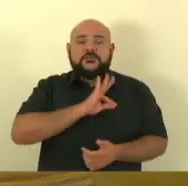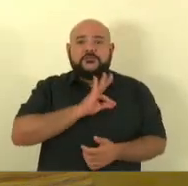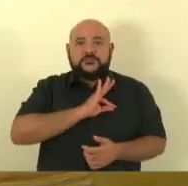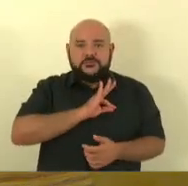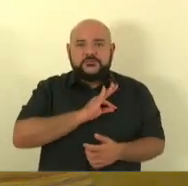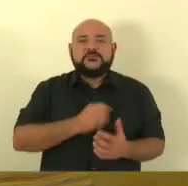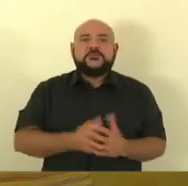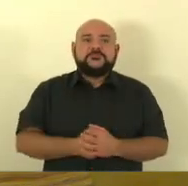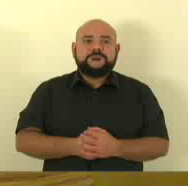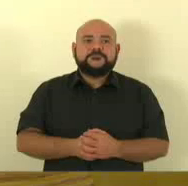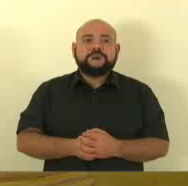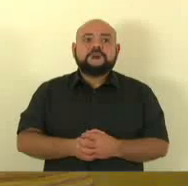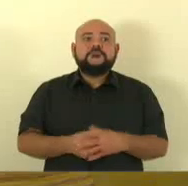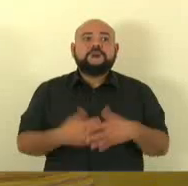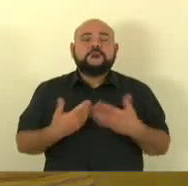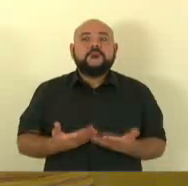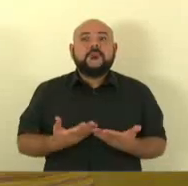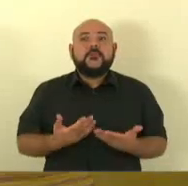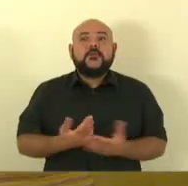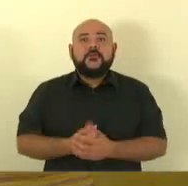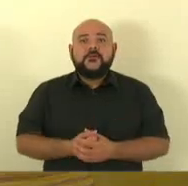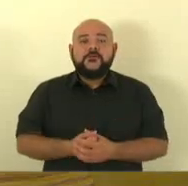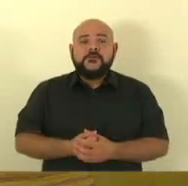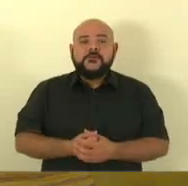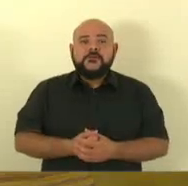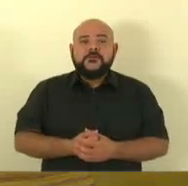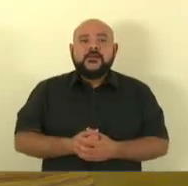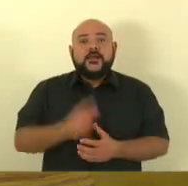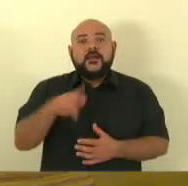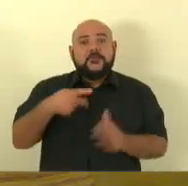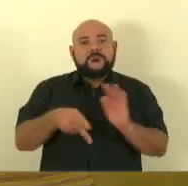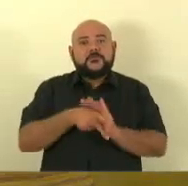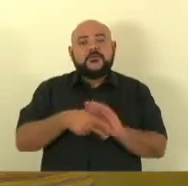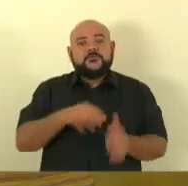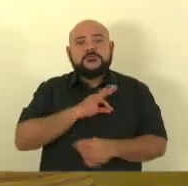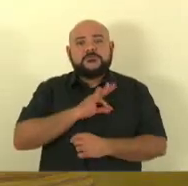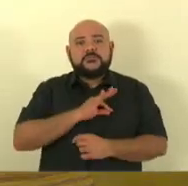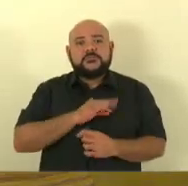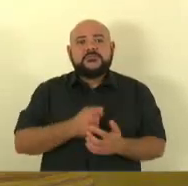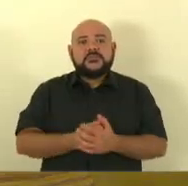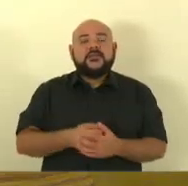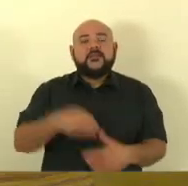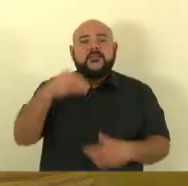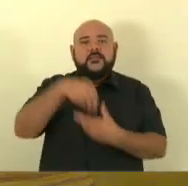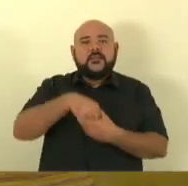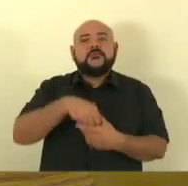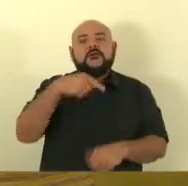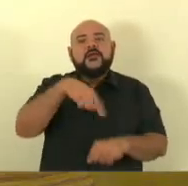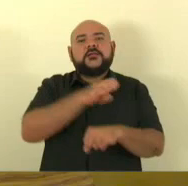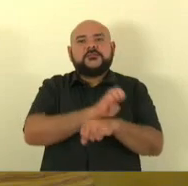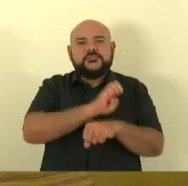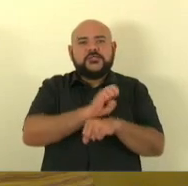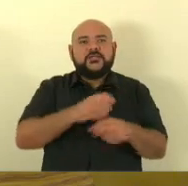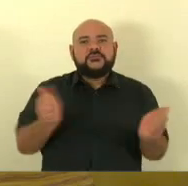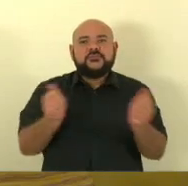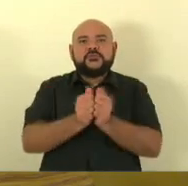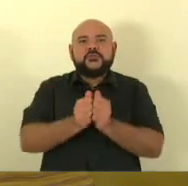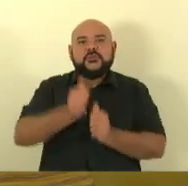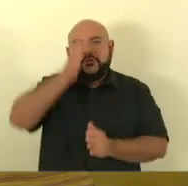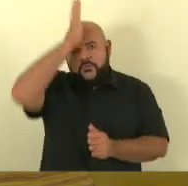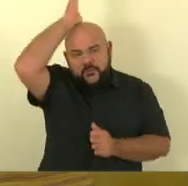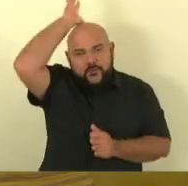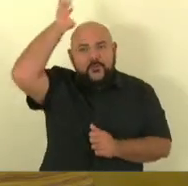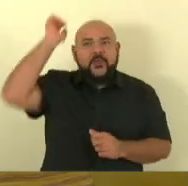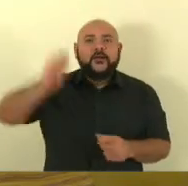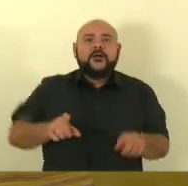em que faz parte da Polícia Militar do Estado do Espírito Santo, juntamente com o Bombeiro Militar e com todas as